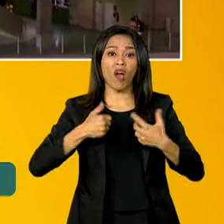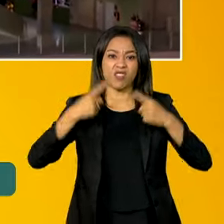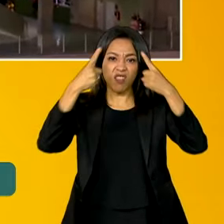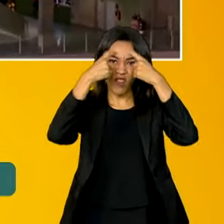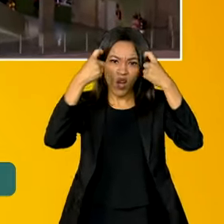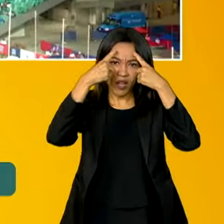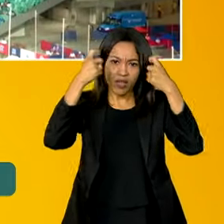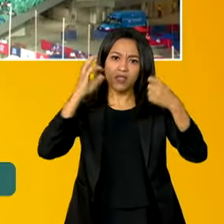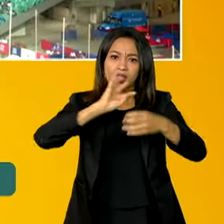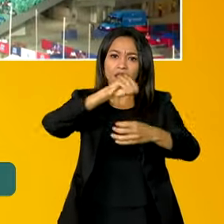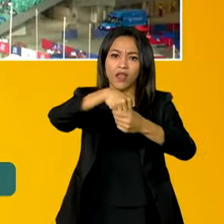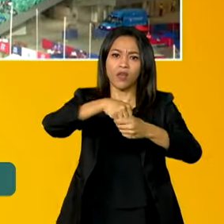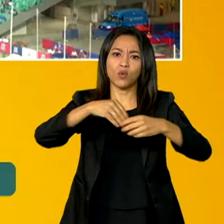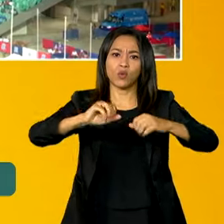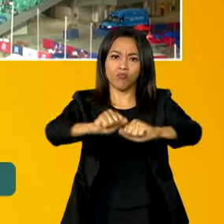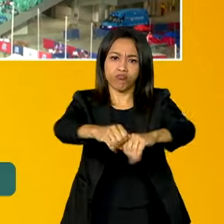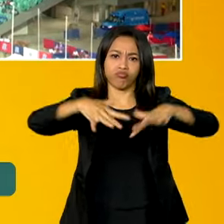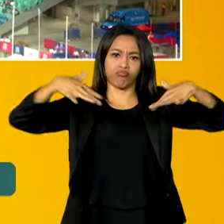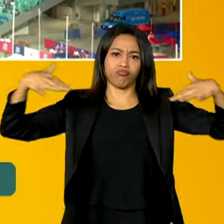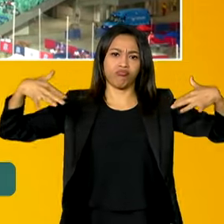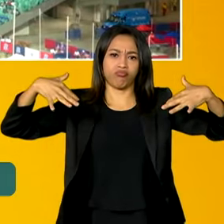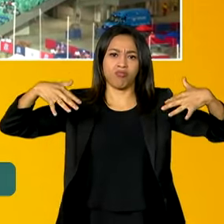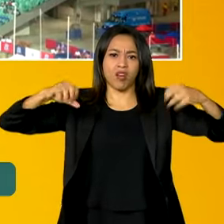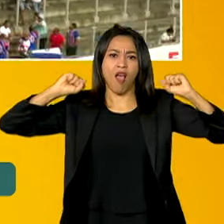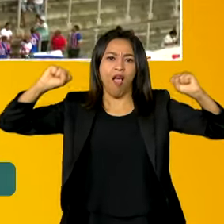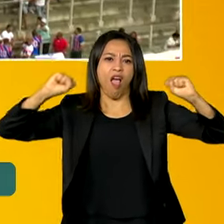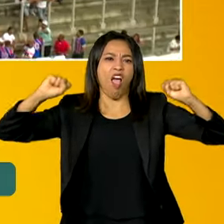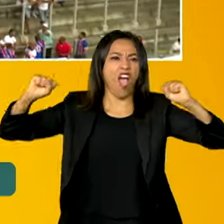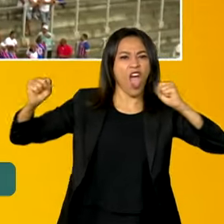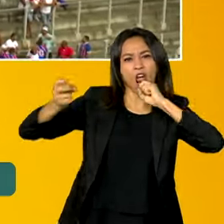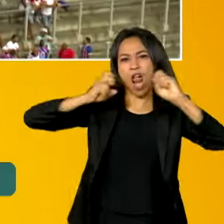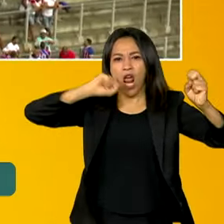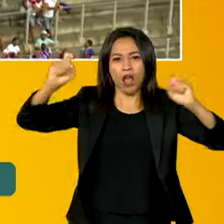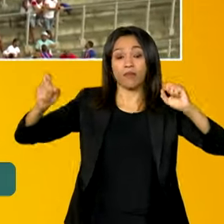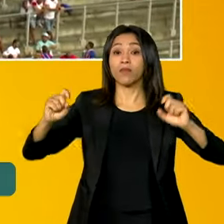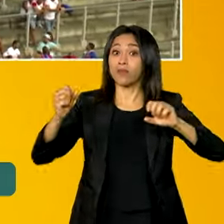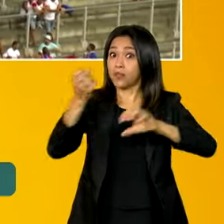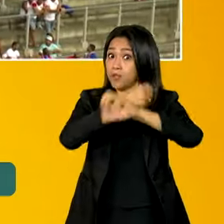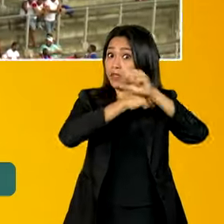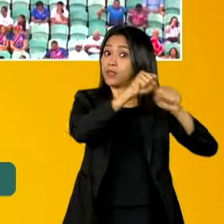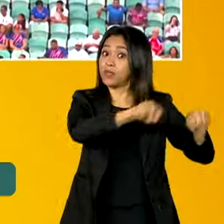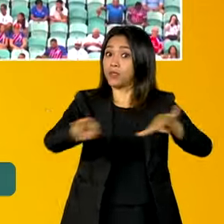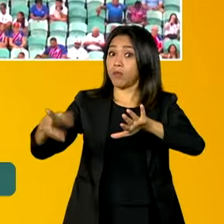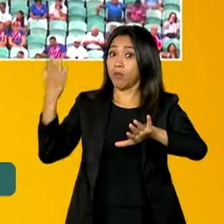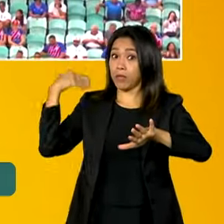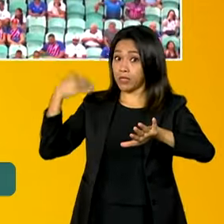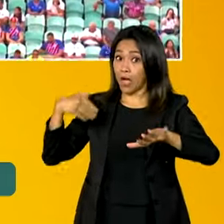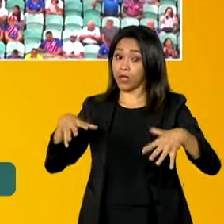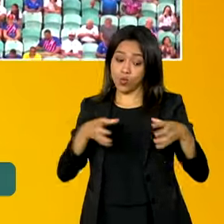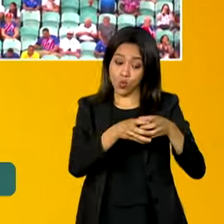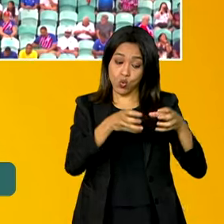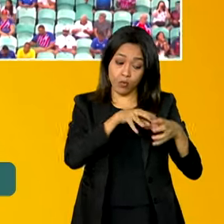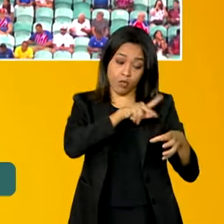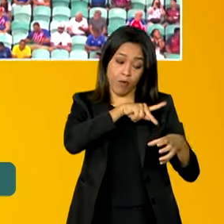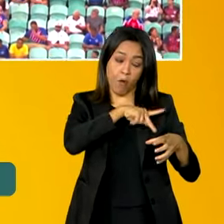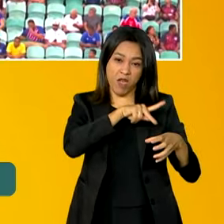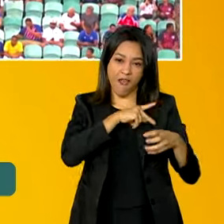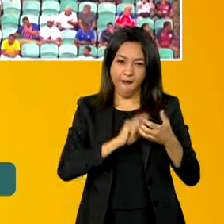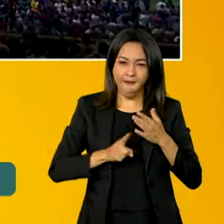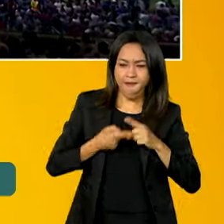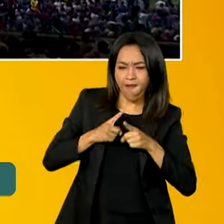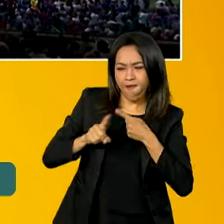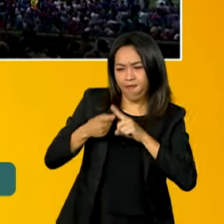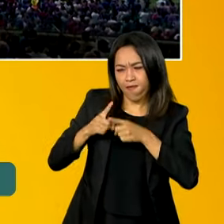violência, das torcidas e nos estádios. Na semana passada, torcedores do Palmeiras fizeram uma emboscada a um ônibus de